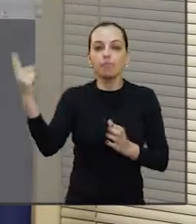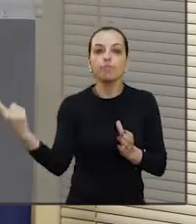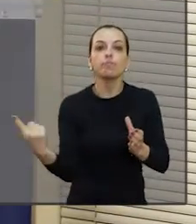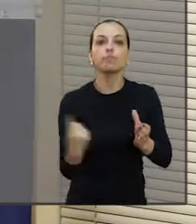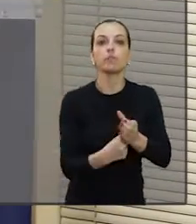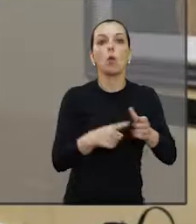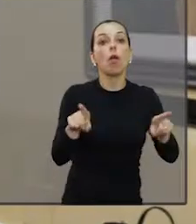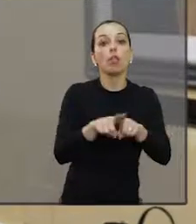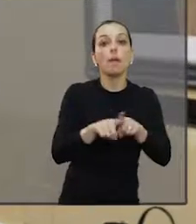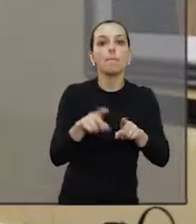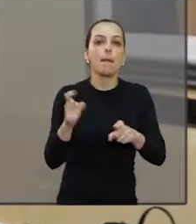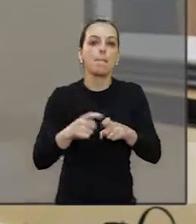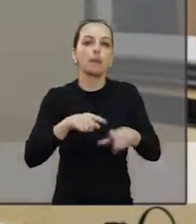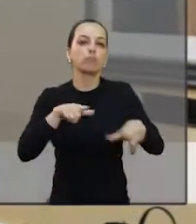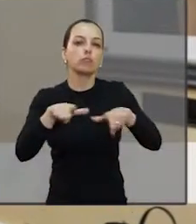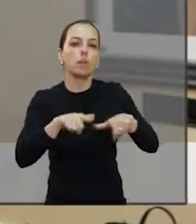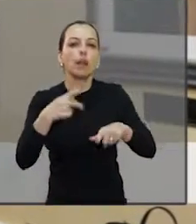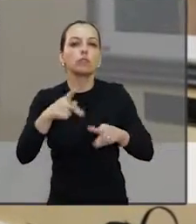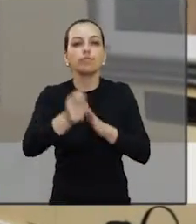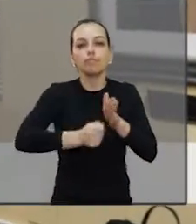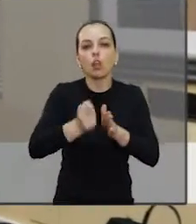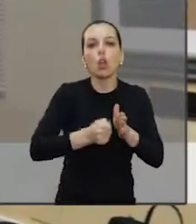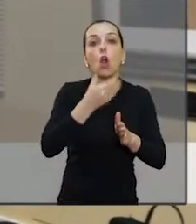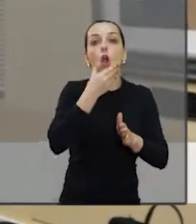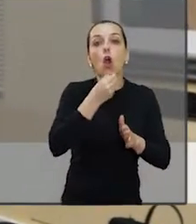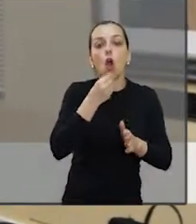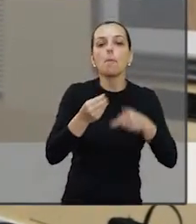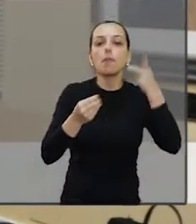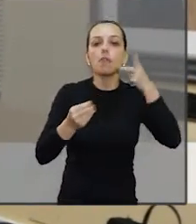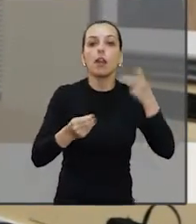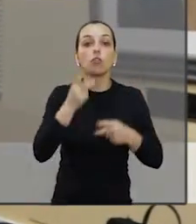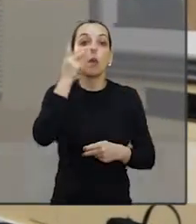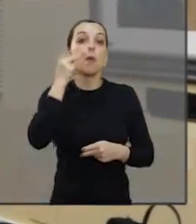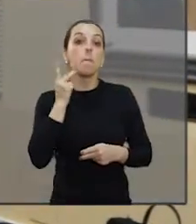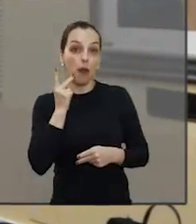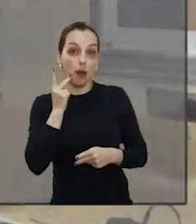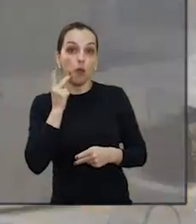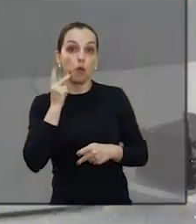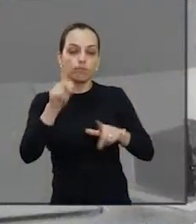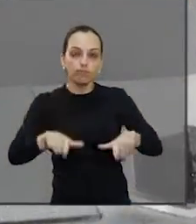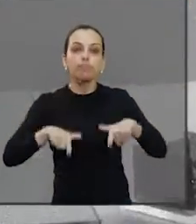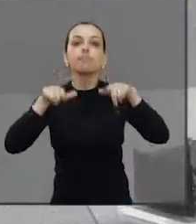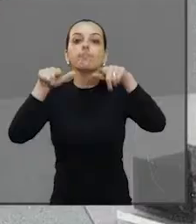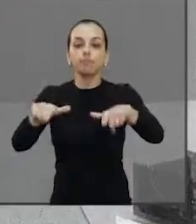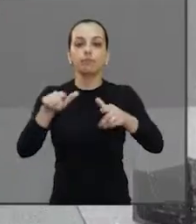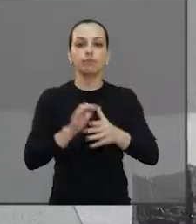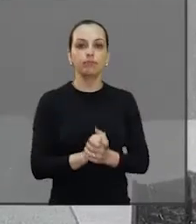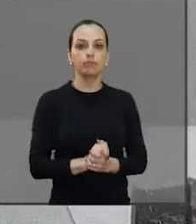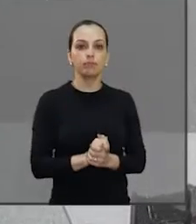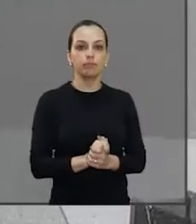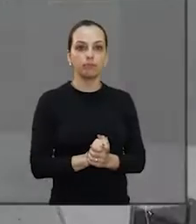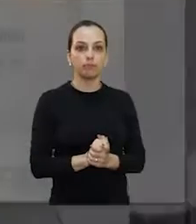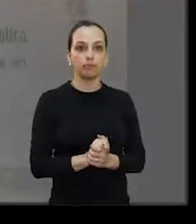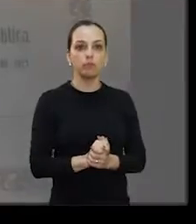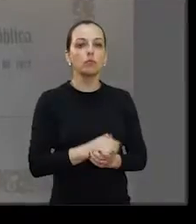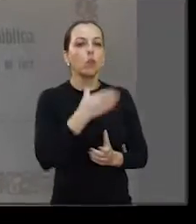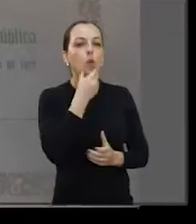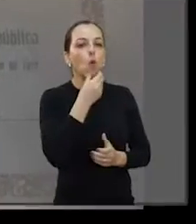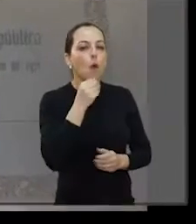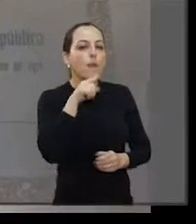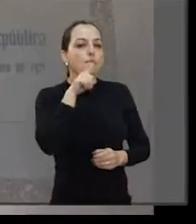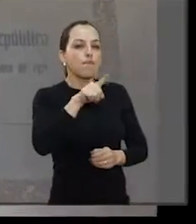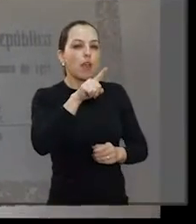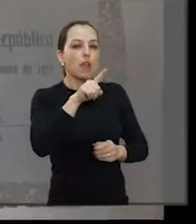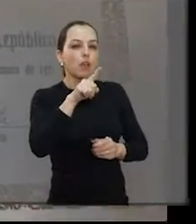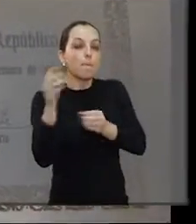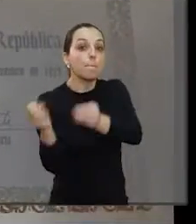Paulo Landim. O Sambataro é uma pessoa que presta grande serviço para a comunidade, uma pessoa que merece,